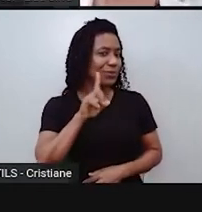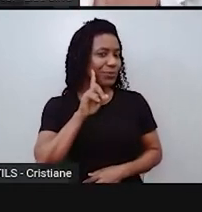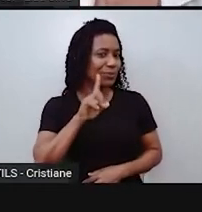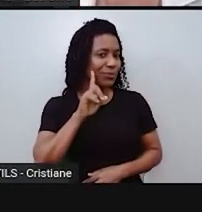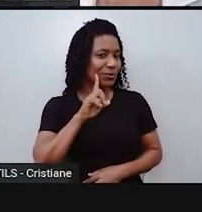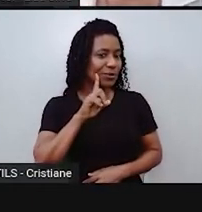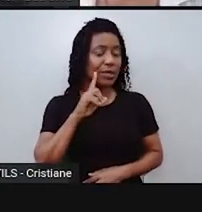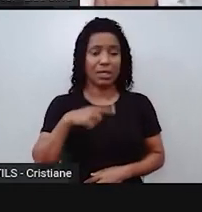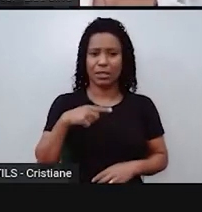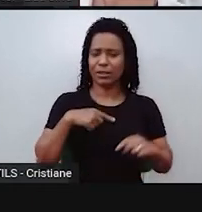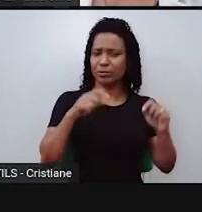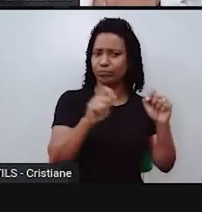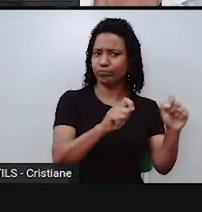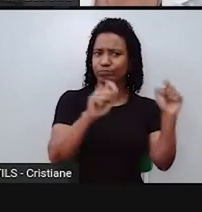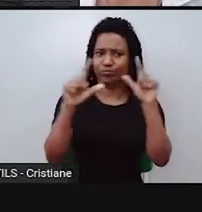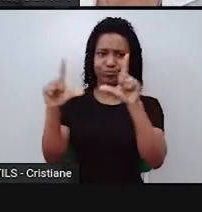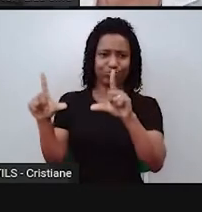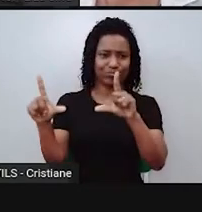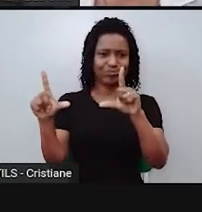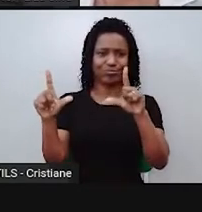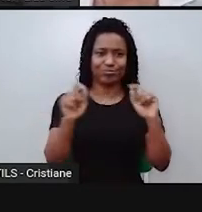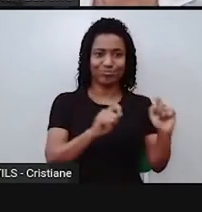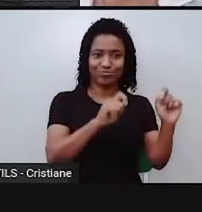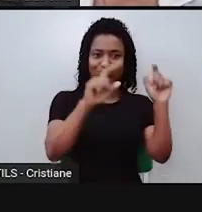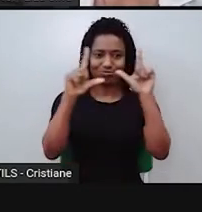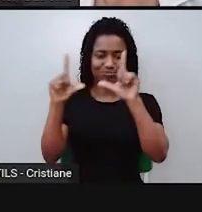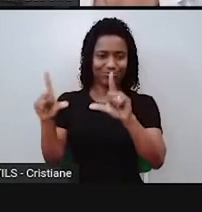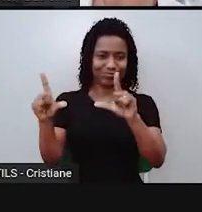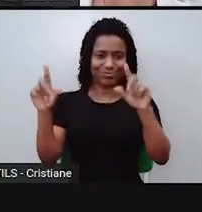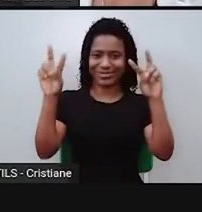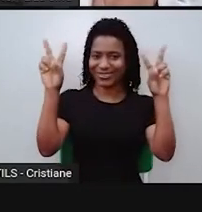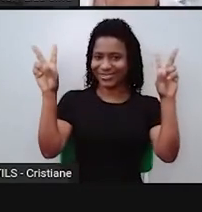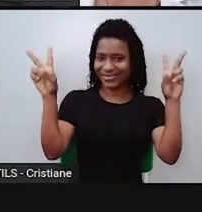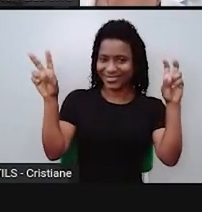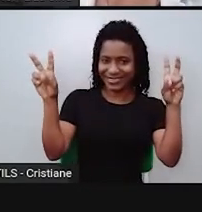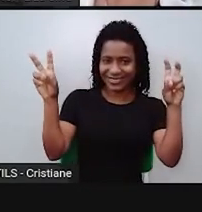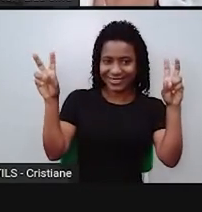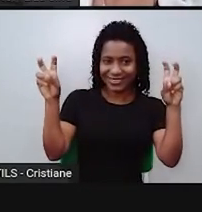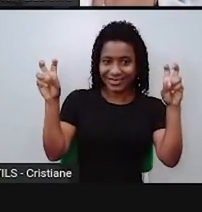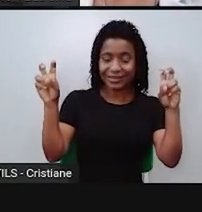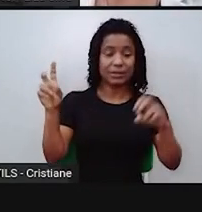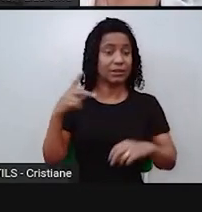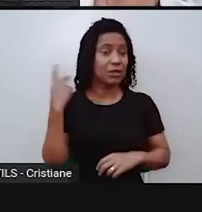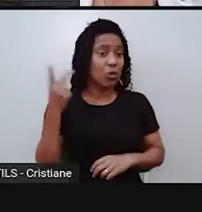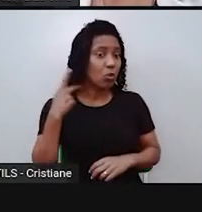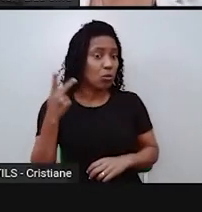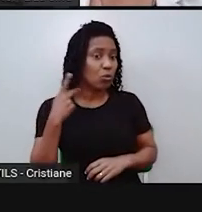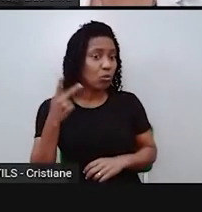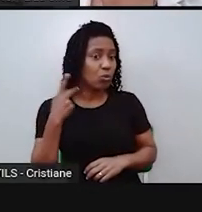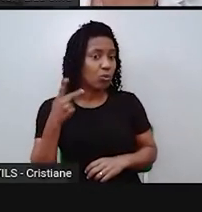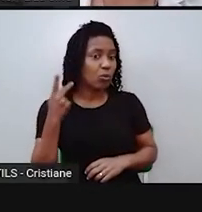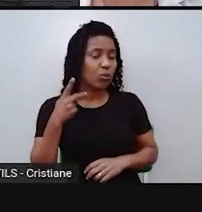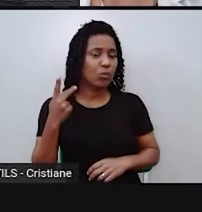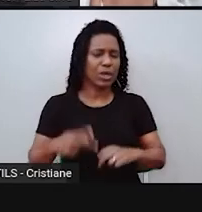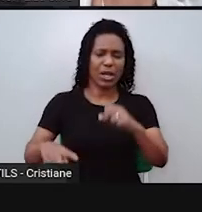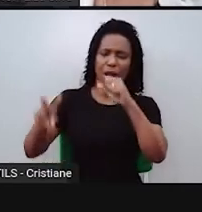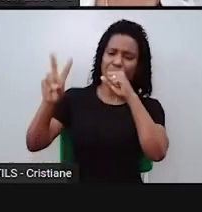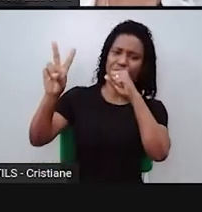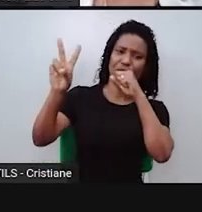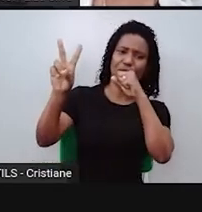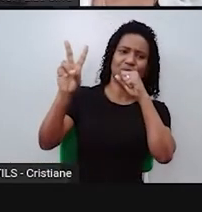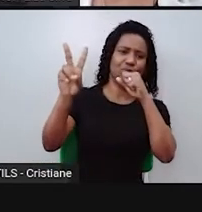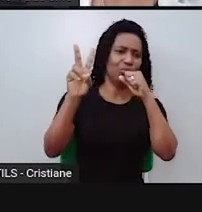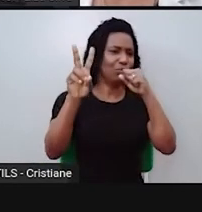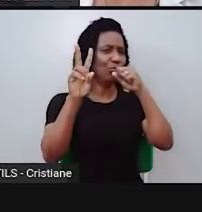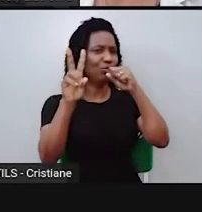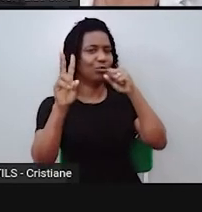slogan. Isso é muito natural nas campanhas políticas, né? Os políticos criarem um slogan. E o que